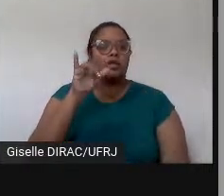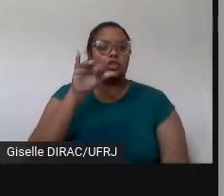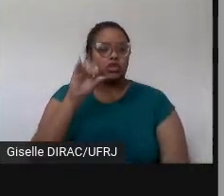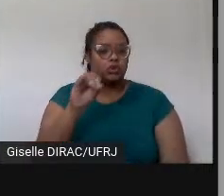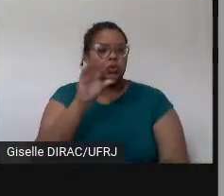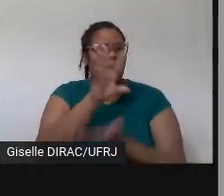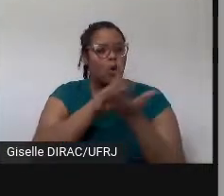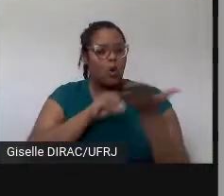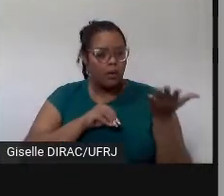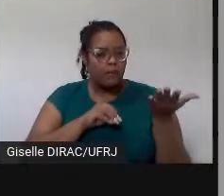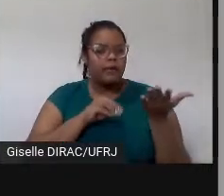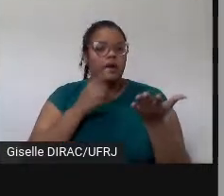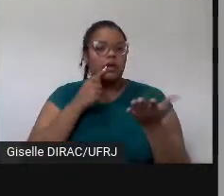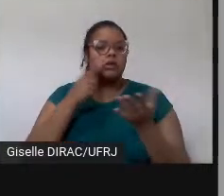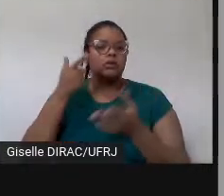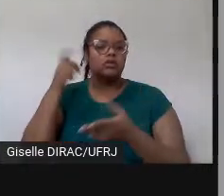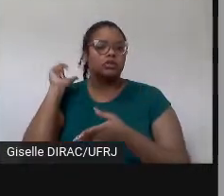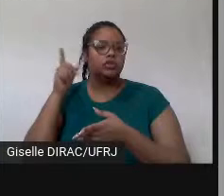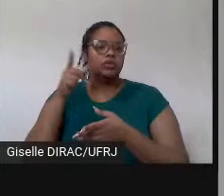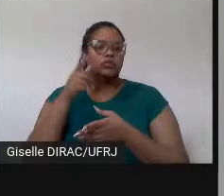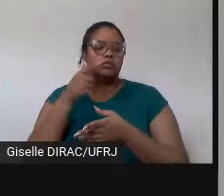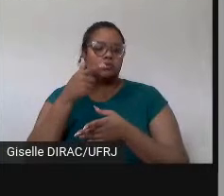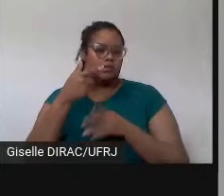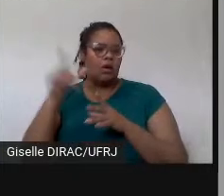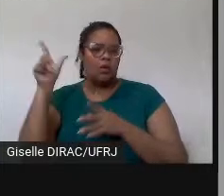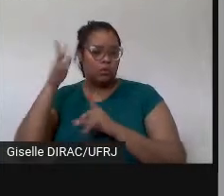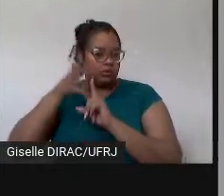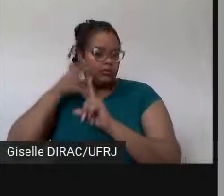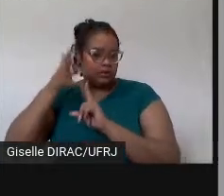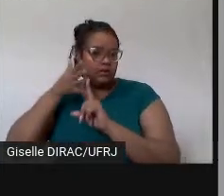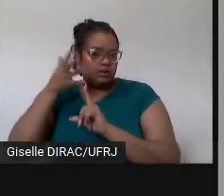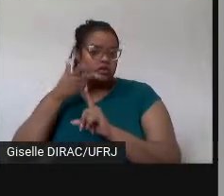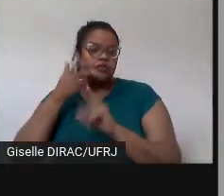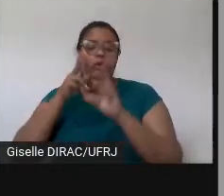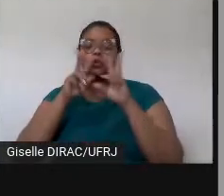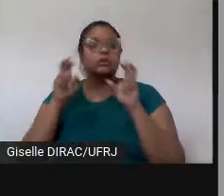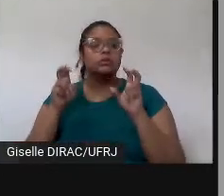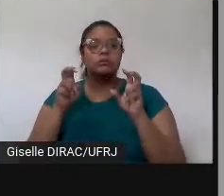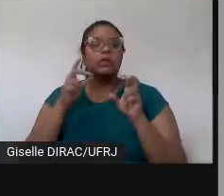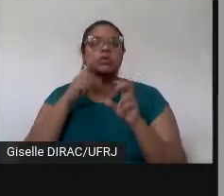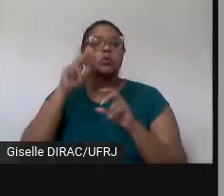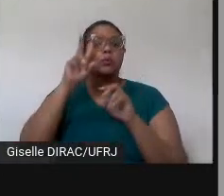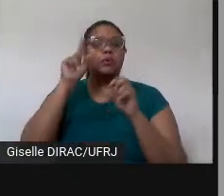no momento, no vídeo anterior, né, na nossa programação. Então,